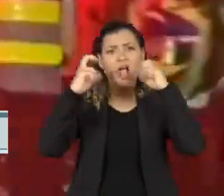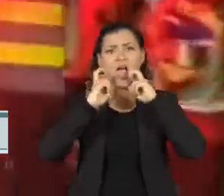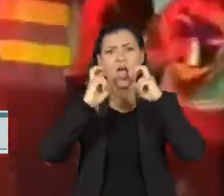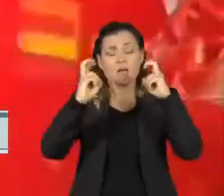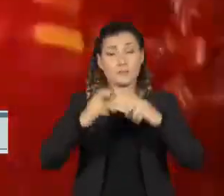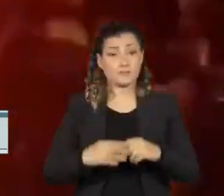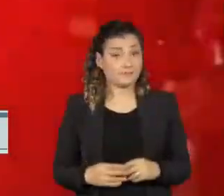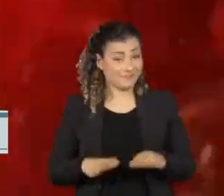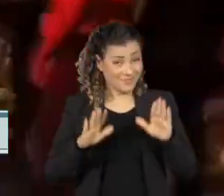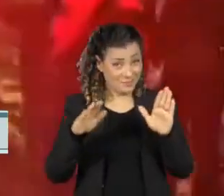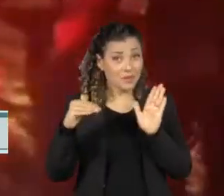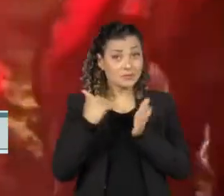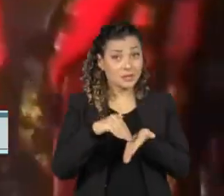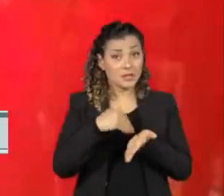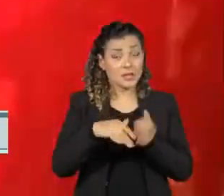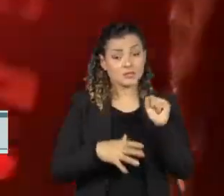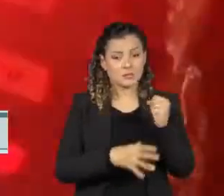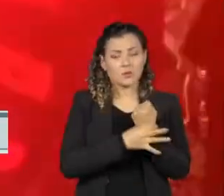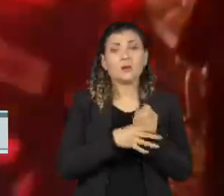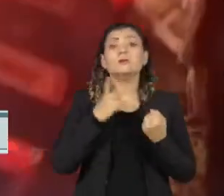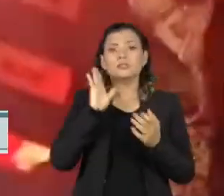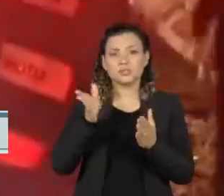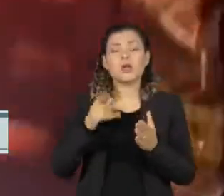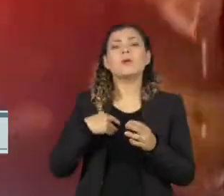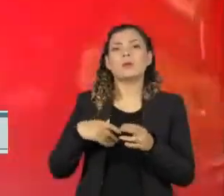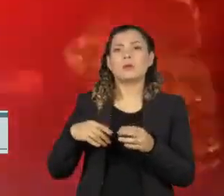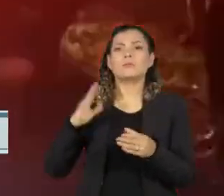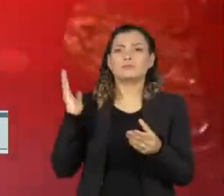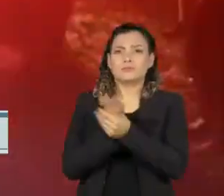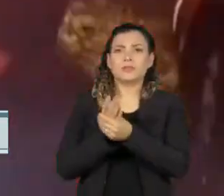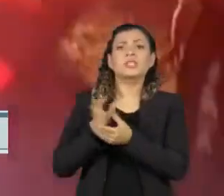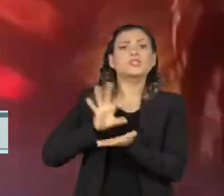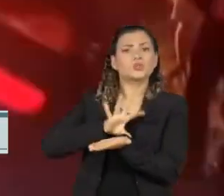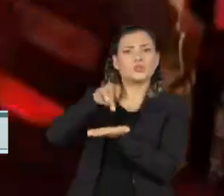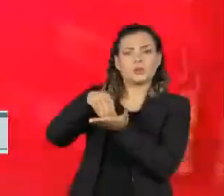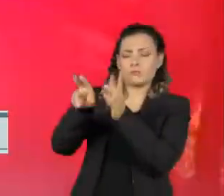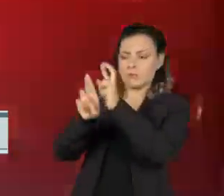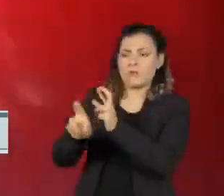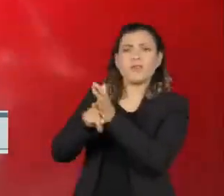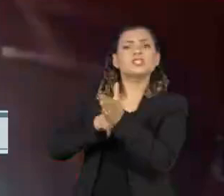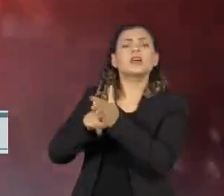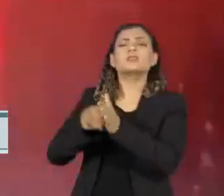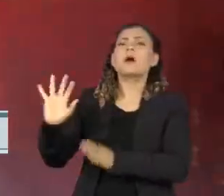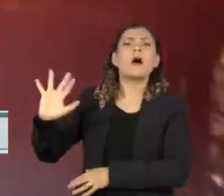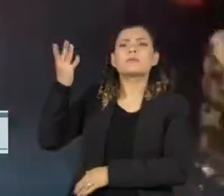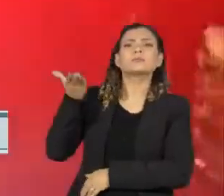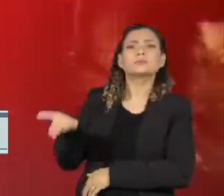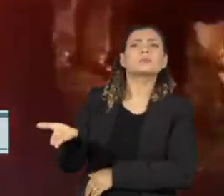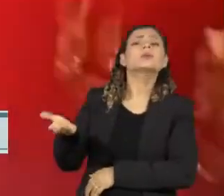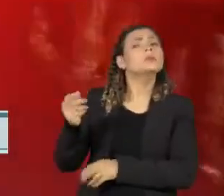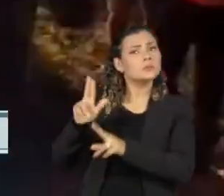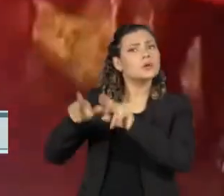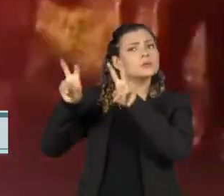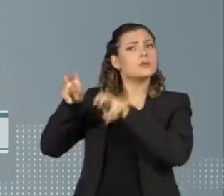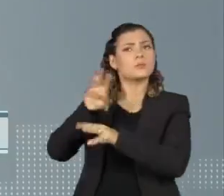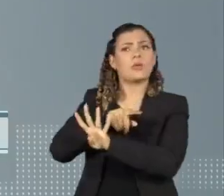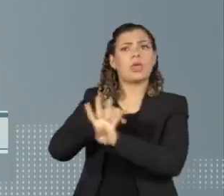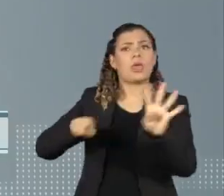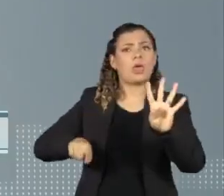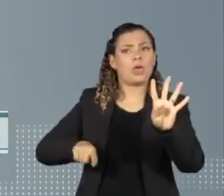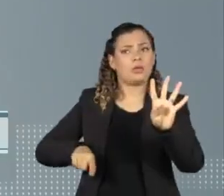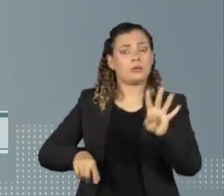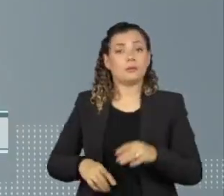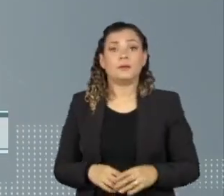A Secretaria de Segurança diz que acionou a corrigidoria da instituição para apuração e providência referentes ao caso.